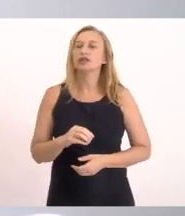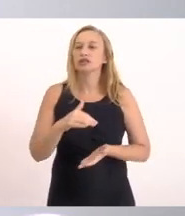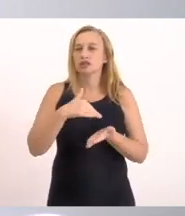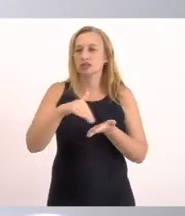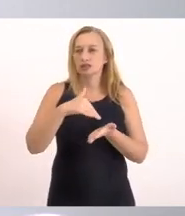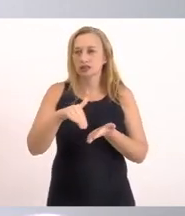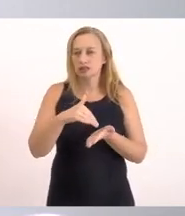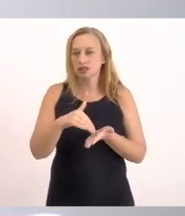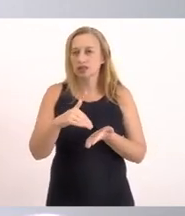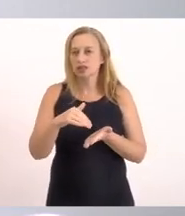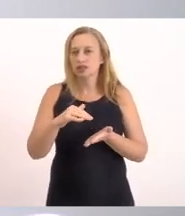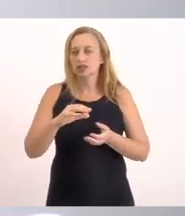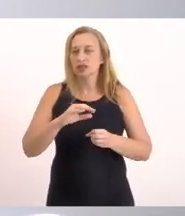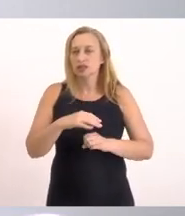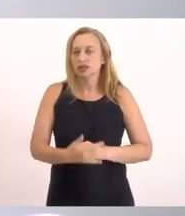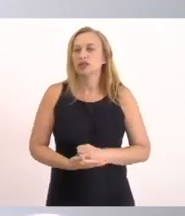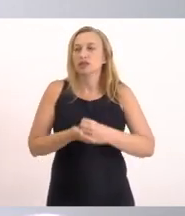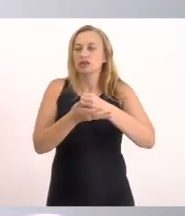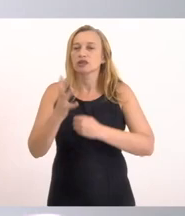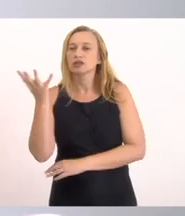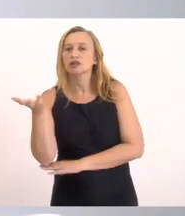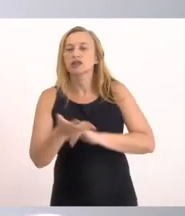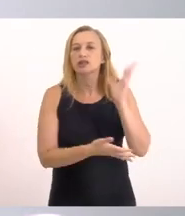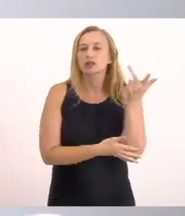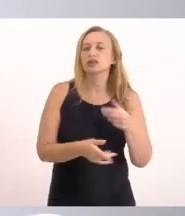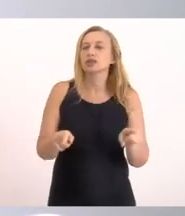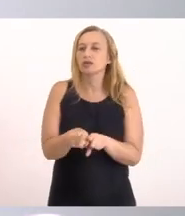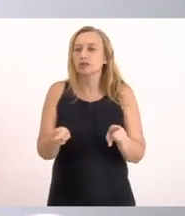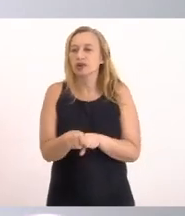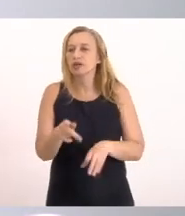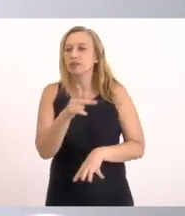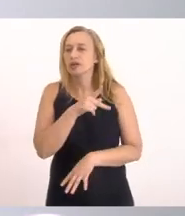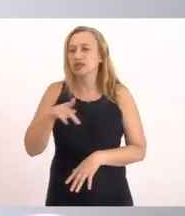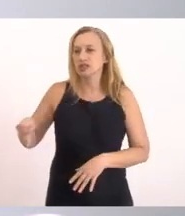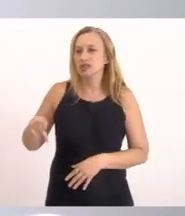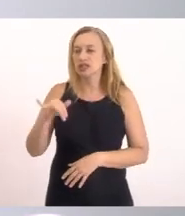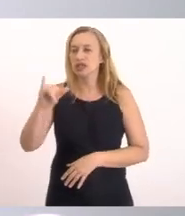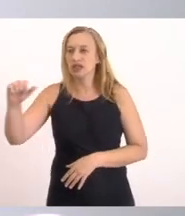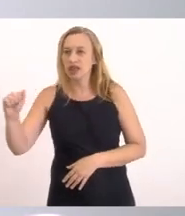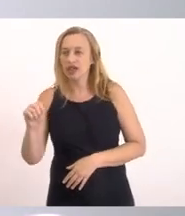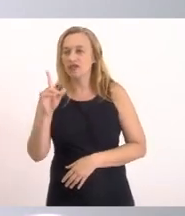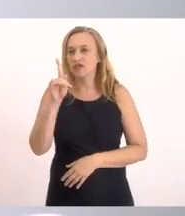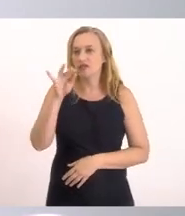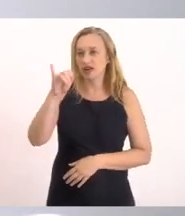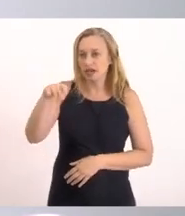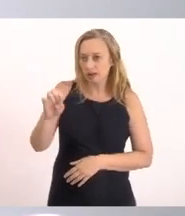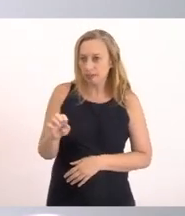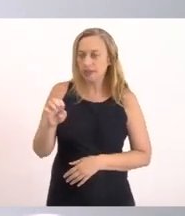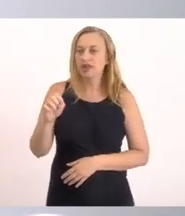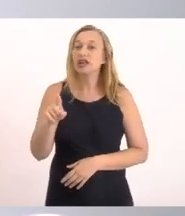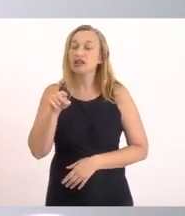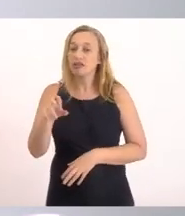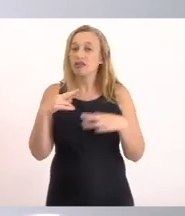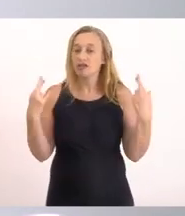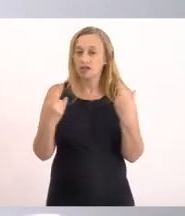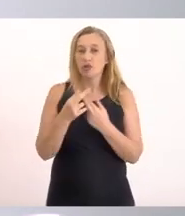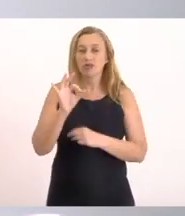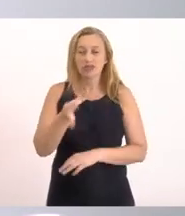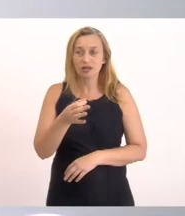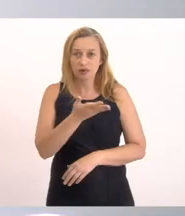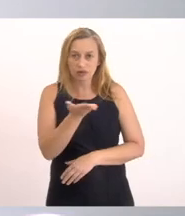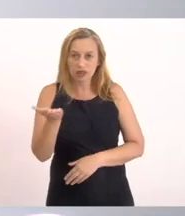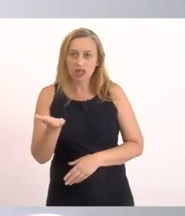algumas autoridades Como o presidente Do INEA Felipe Campelo Nesta reunião Para deixar bem claro Para vocês Foi